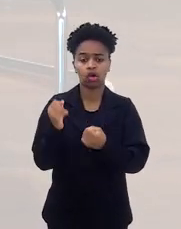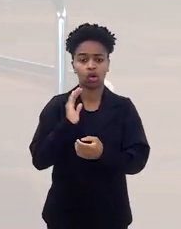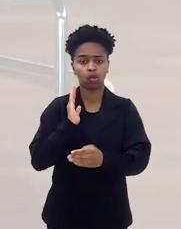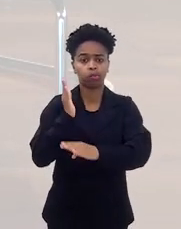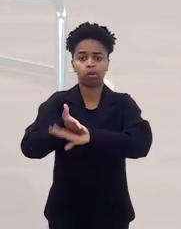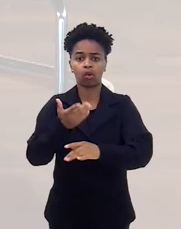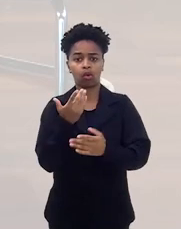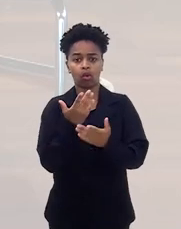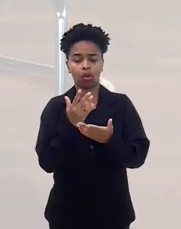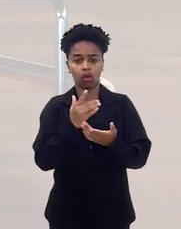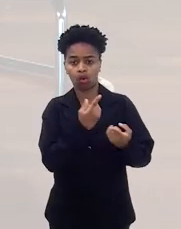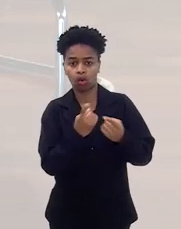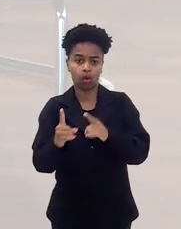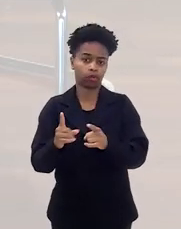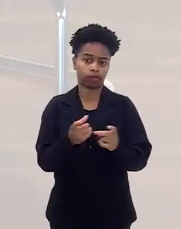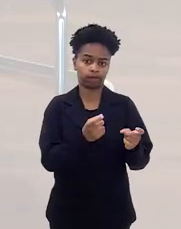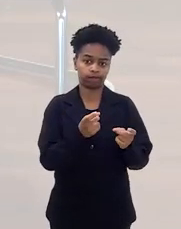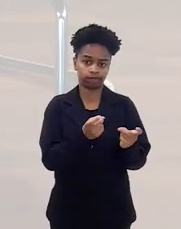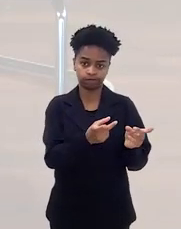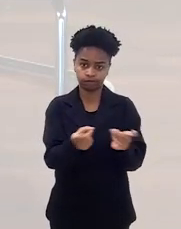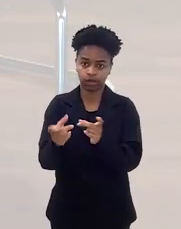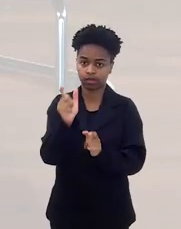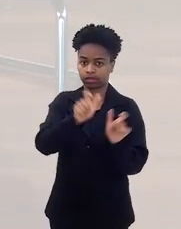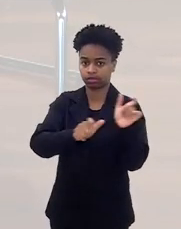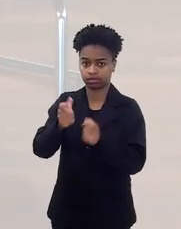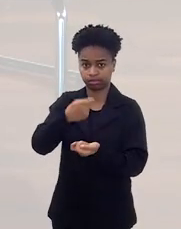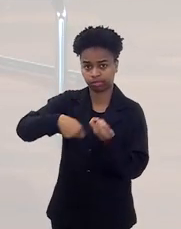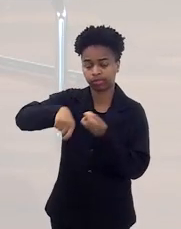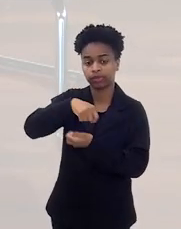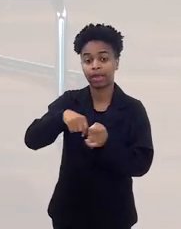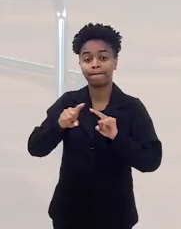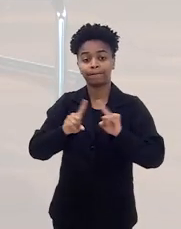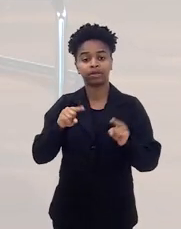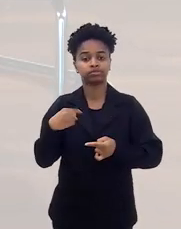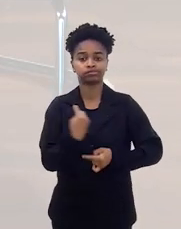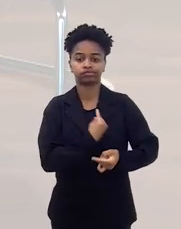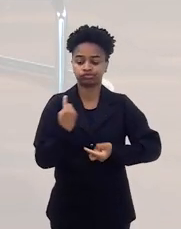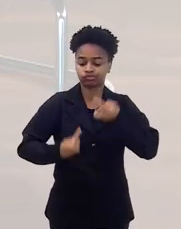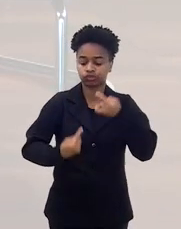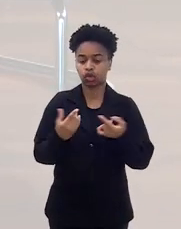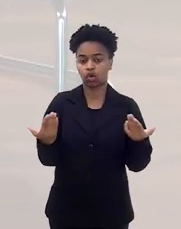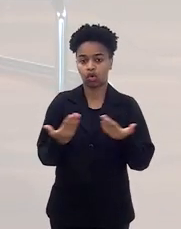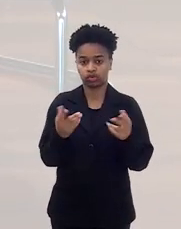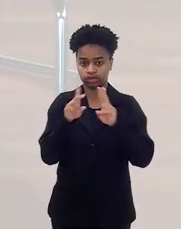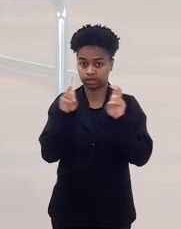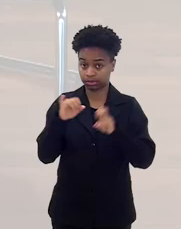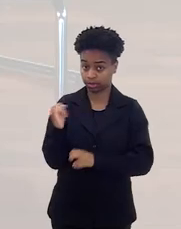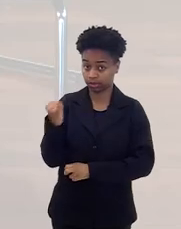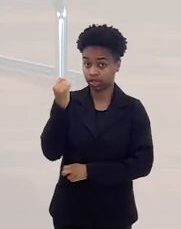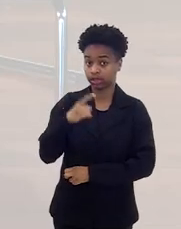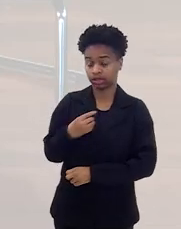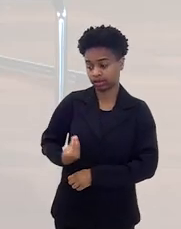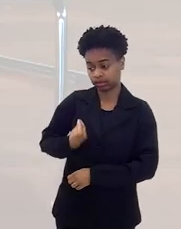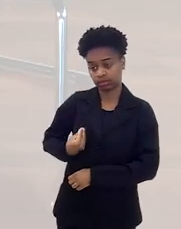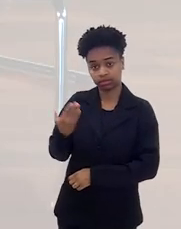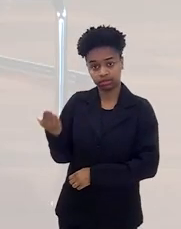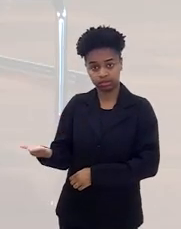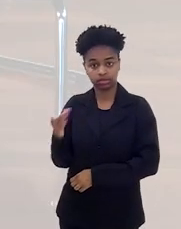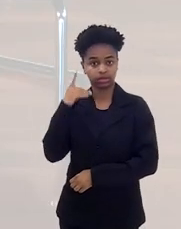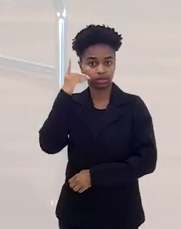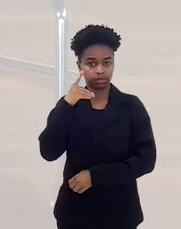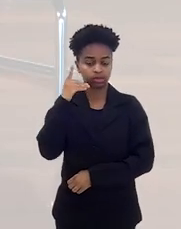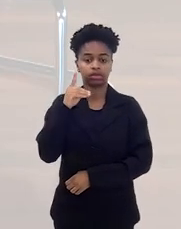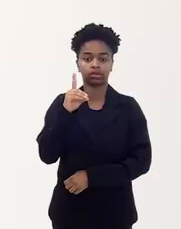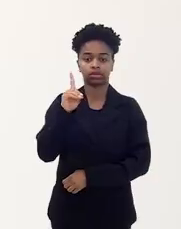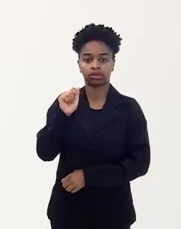respeito do tráfico de pessoas. E para debater esse tema tão importante e tão caro para todos nós, nós temos aqui a presença da deputada Dani